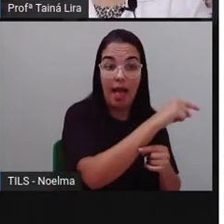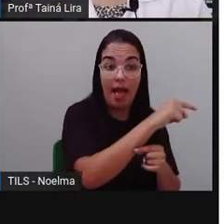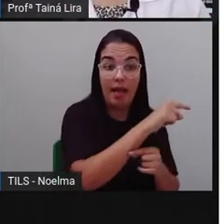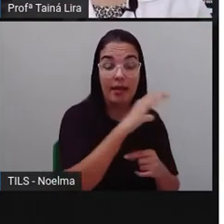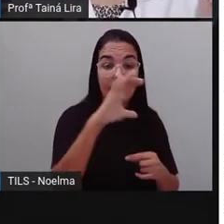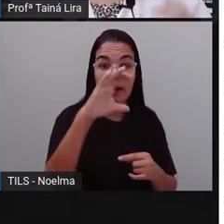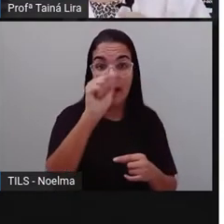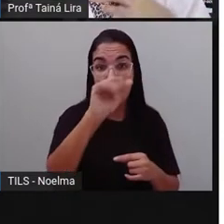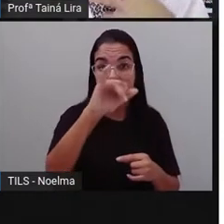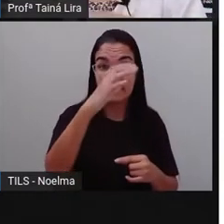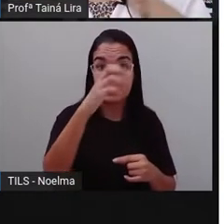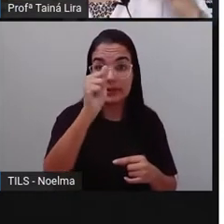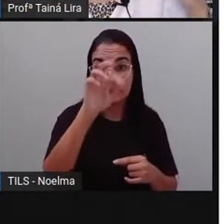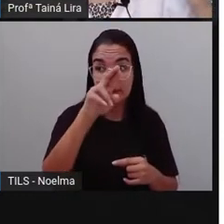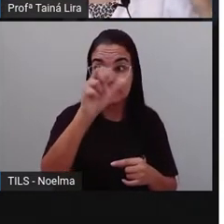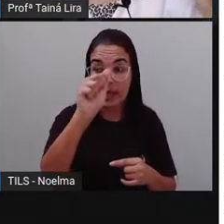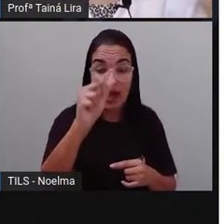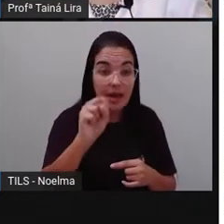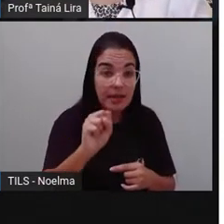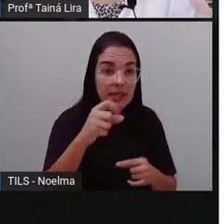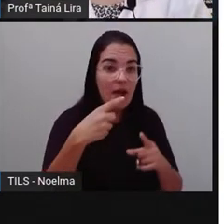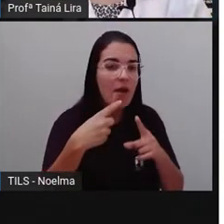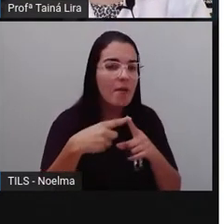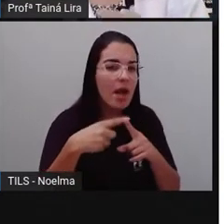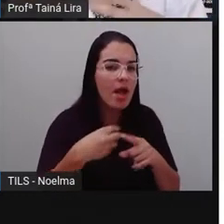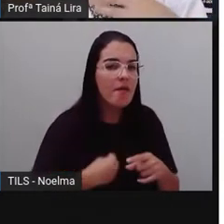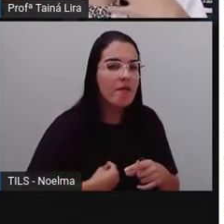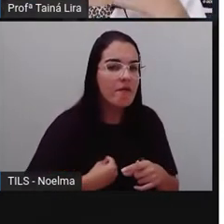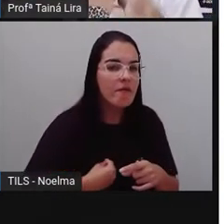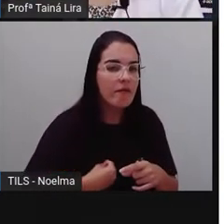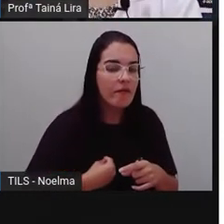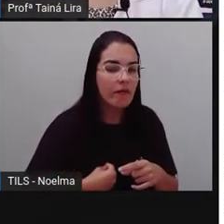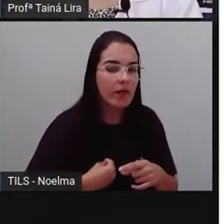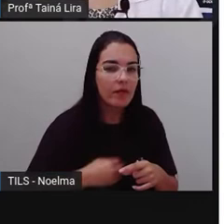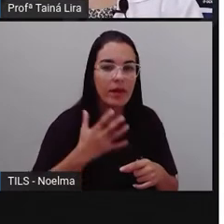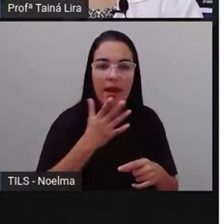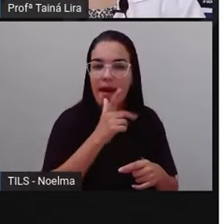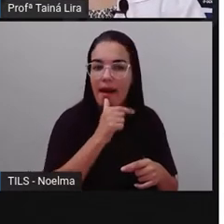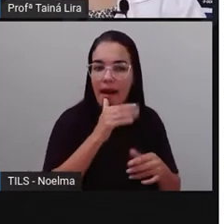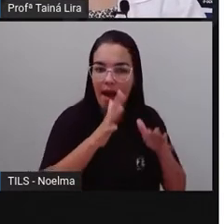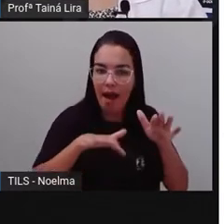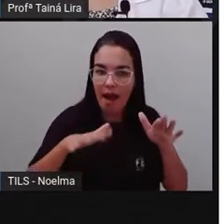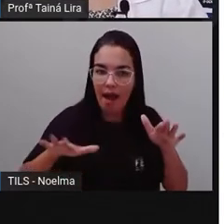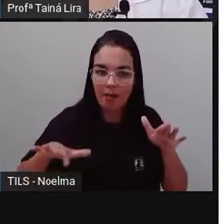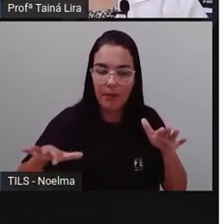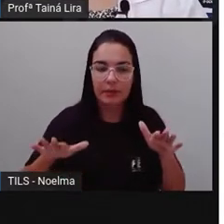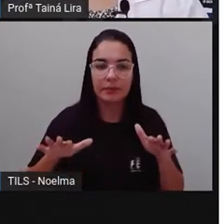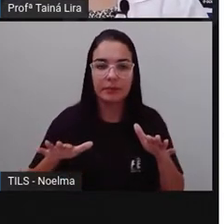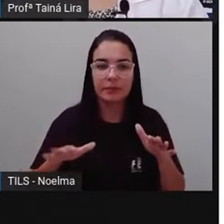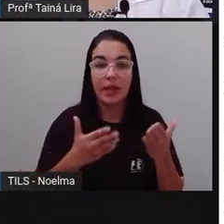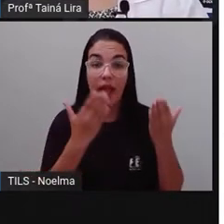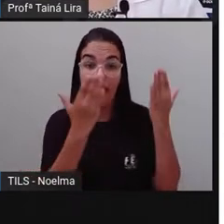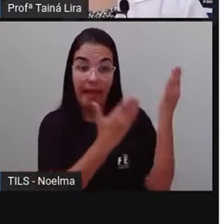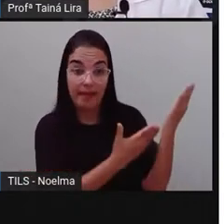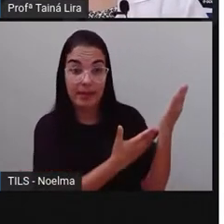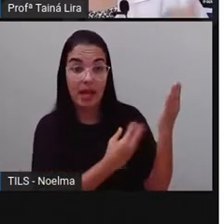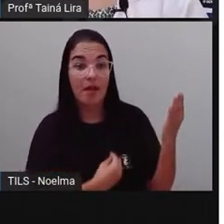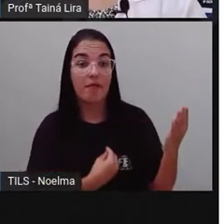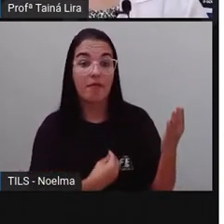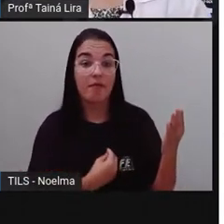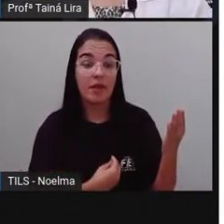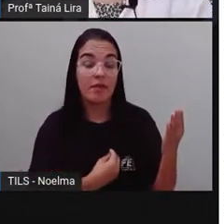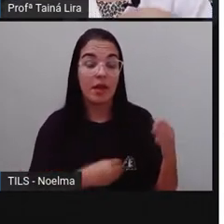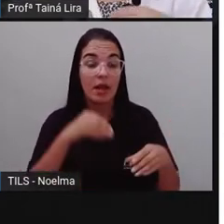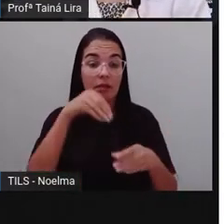geralmente, né, que são casinhas de madeira, nós chamamos de palafita, certo? Porque olha lá dentro do rio mesmo,